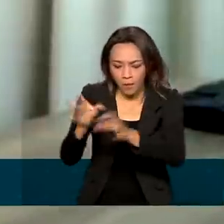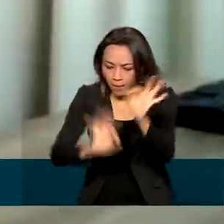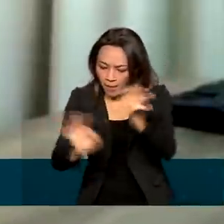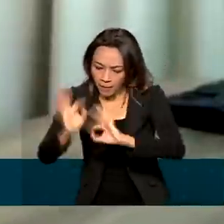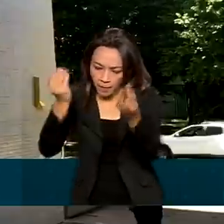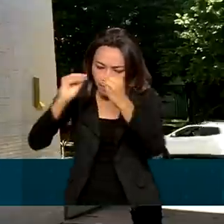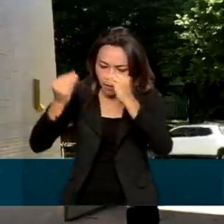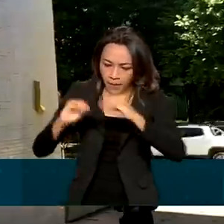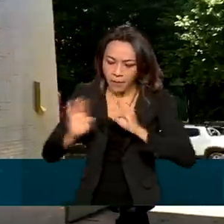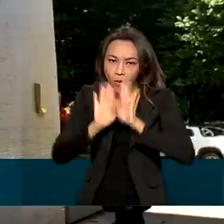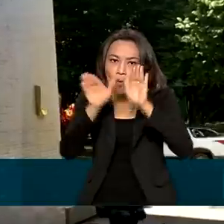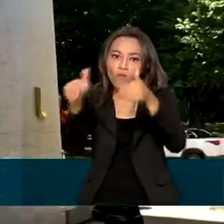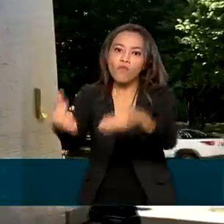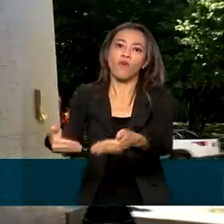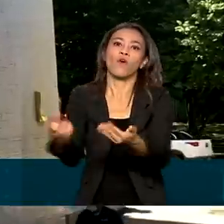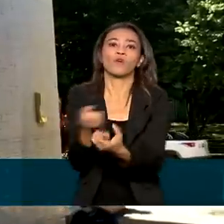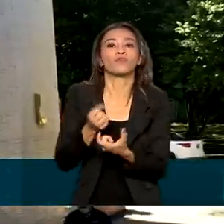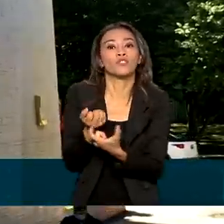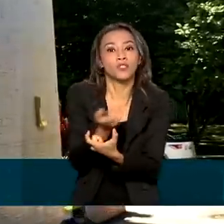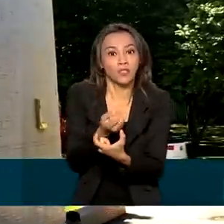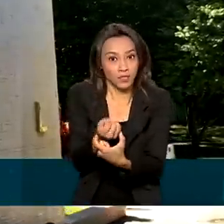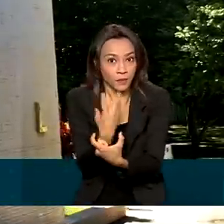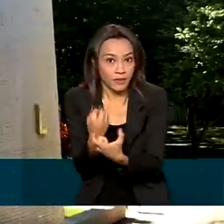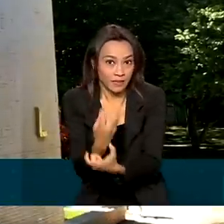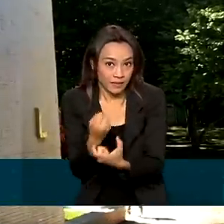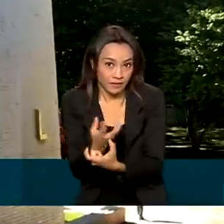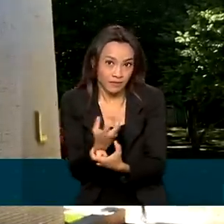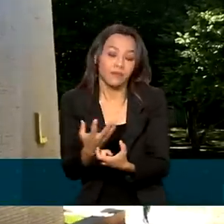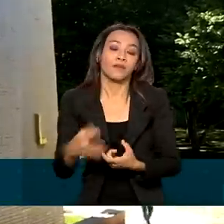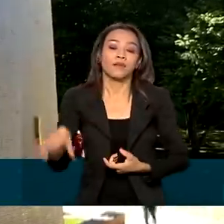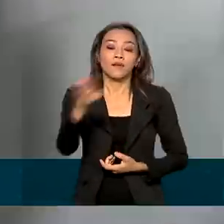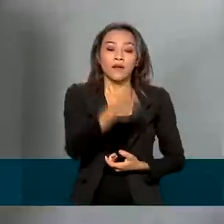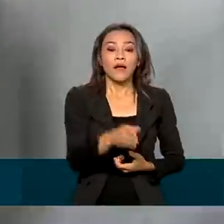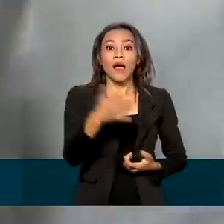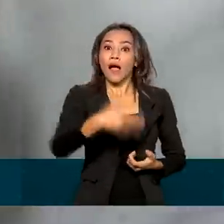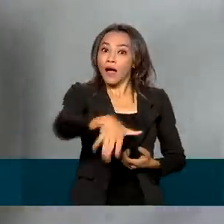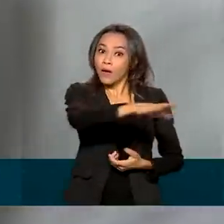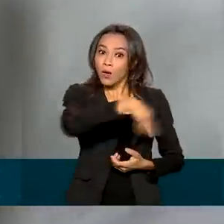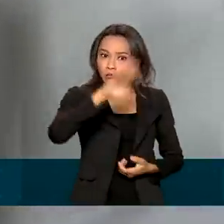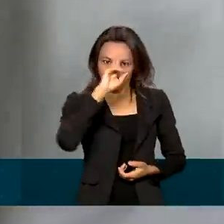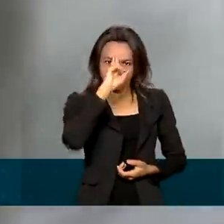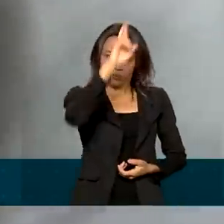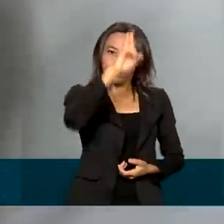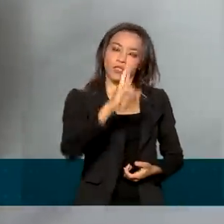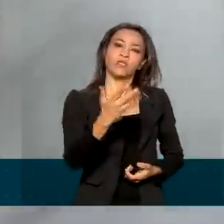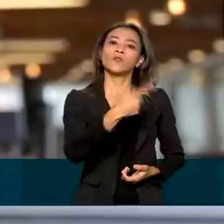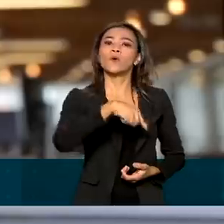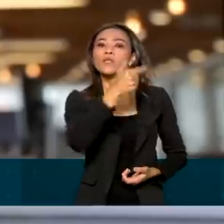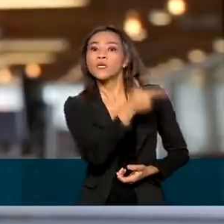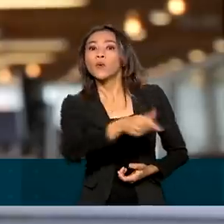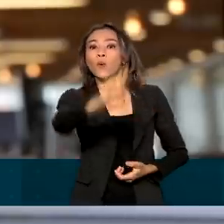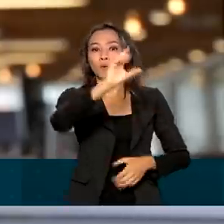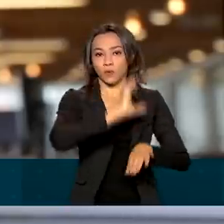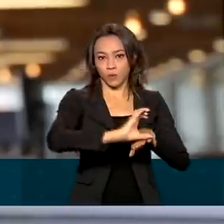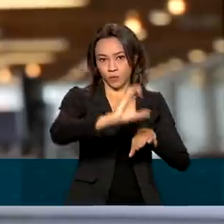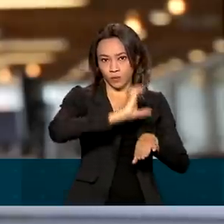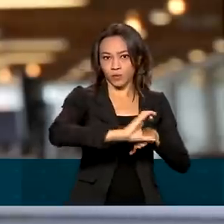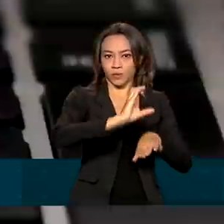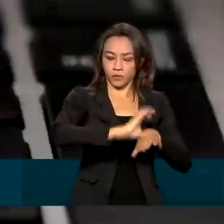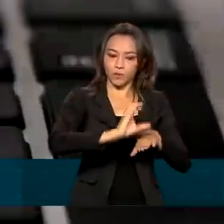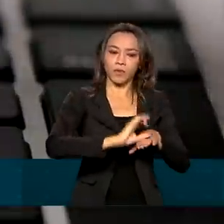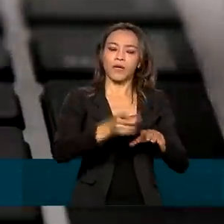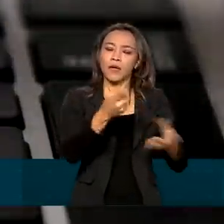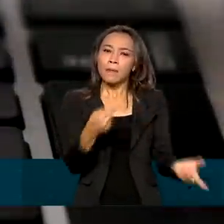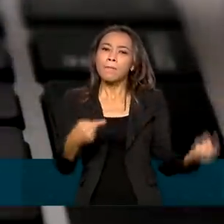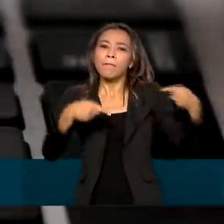alfabetização. Já a formação continuada para gestores da educação é outro curso virtual elaborado em